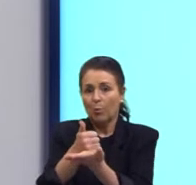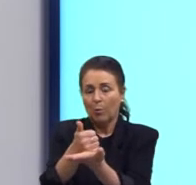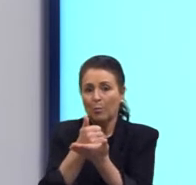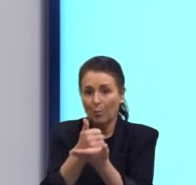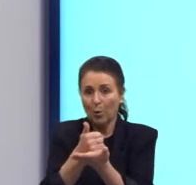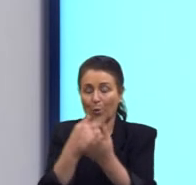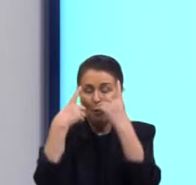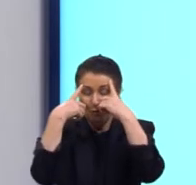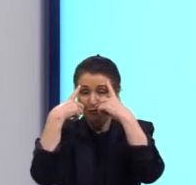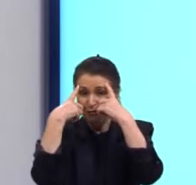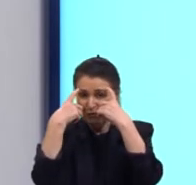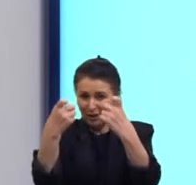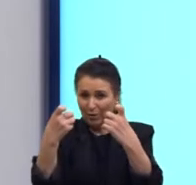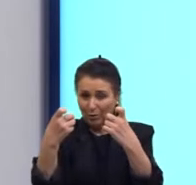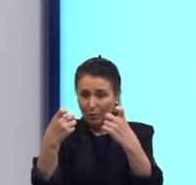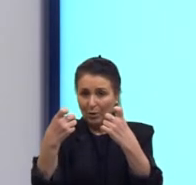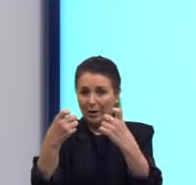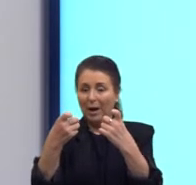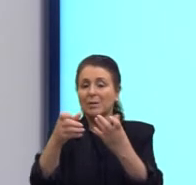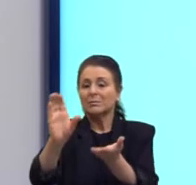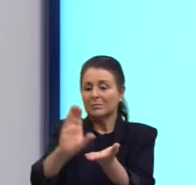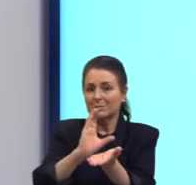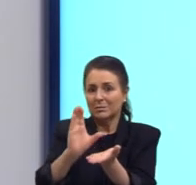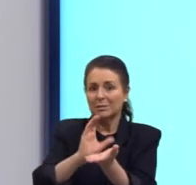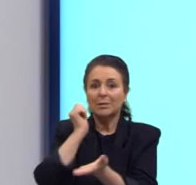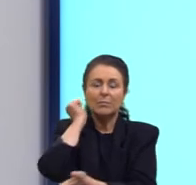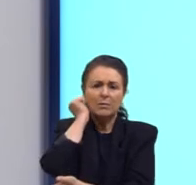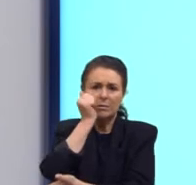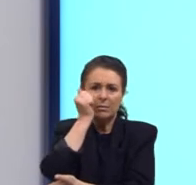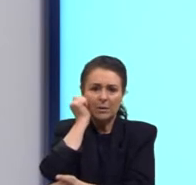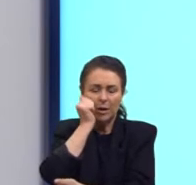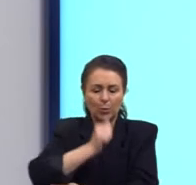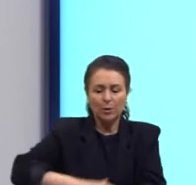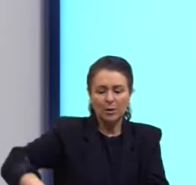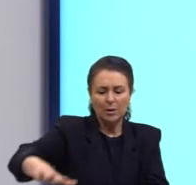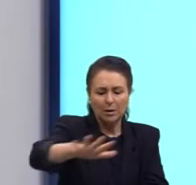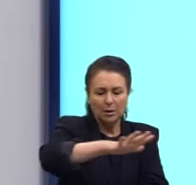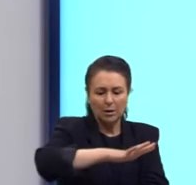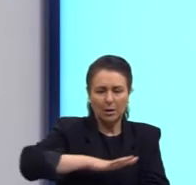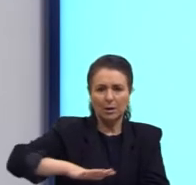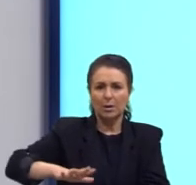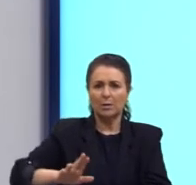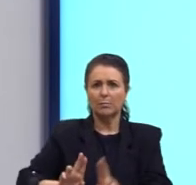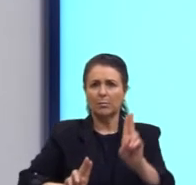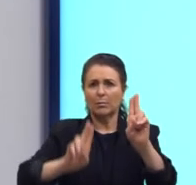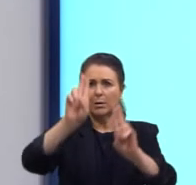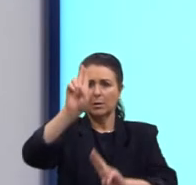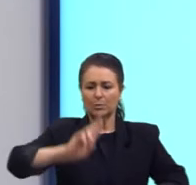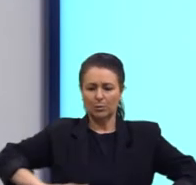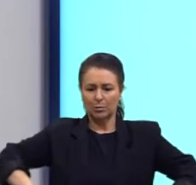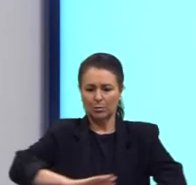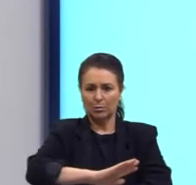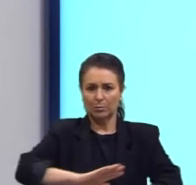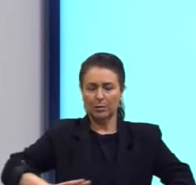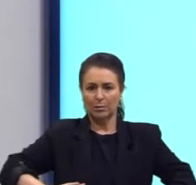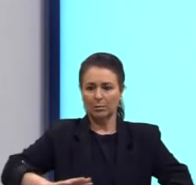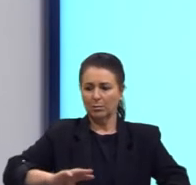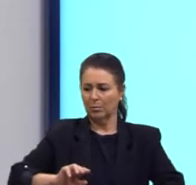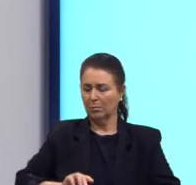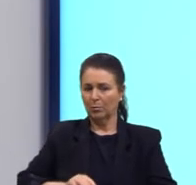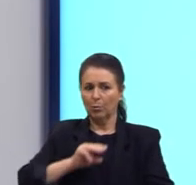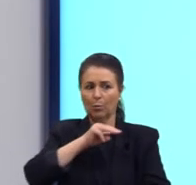atos violentos patrocinados pelos negros em espaço urbano. E a gente viu que o Martin Luther King era pacifista